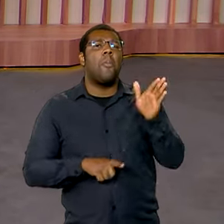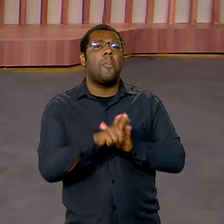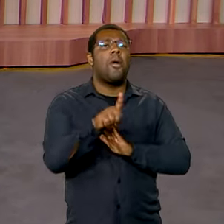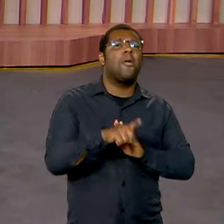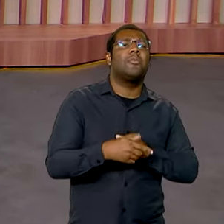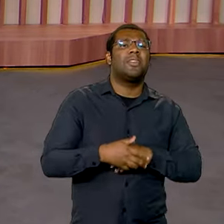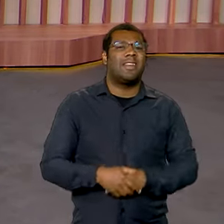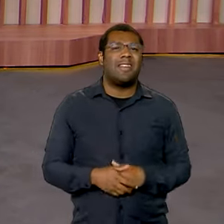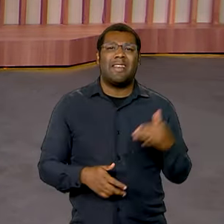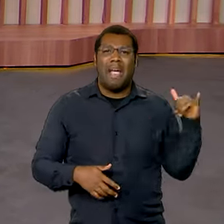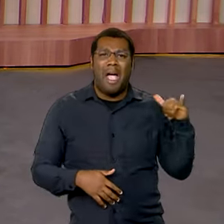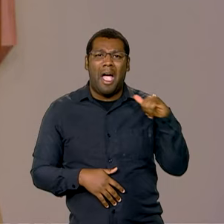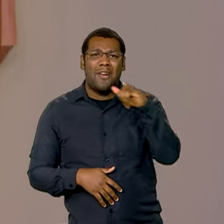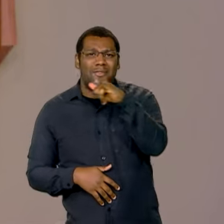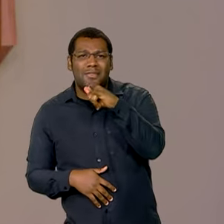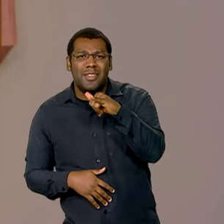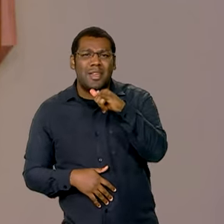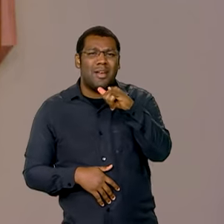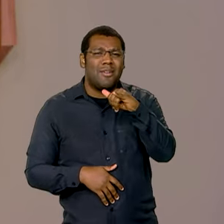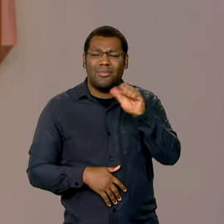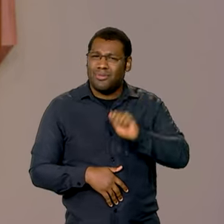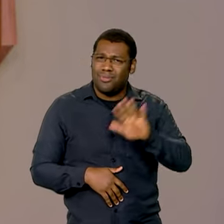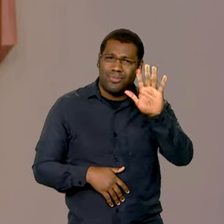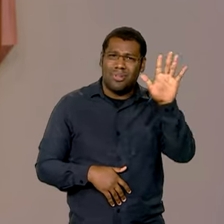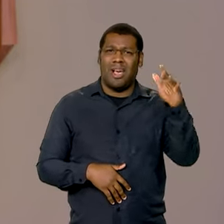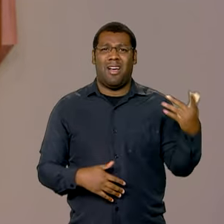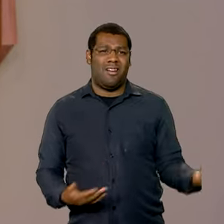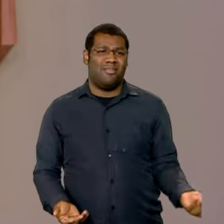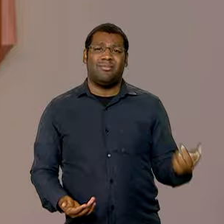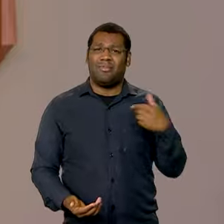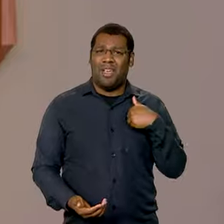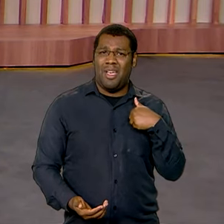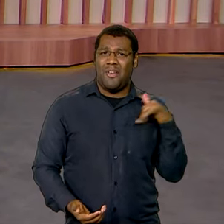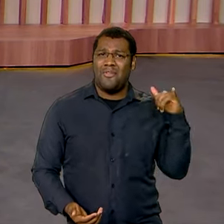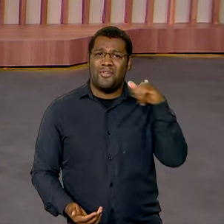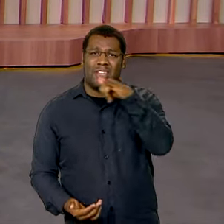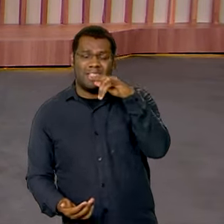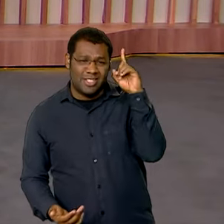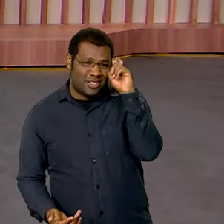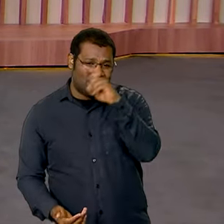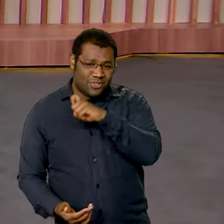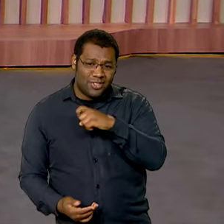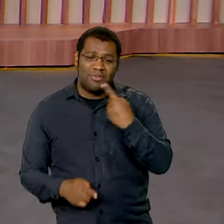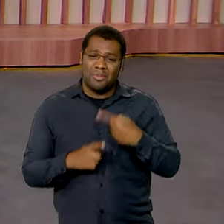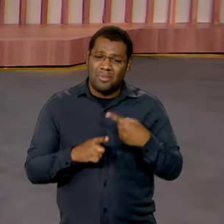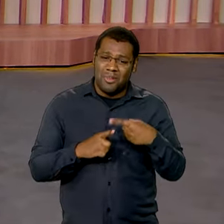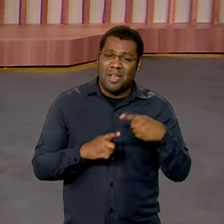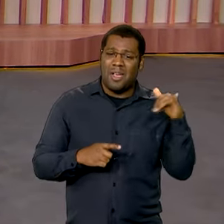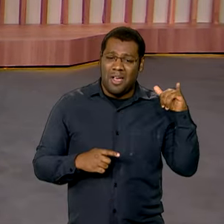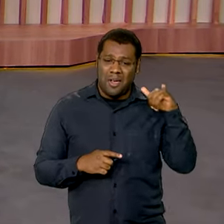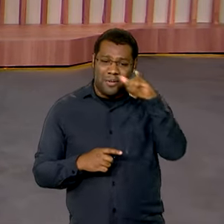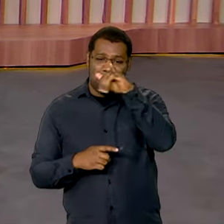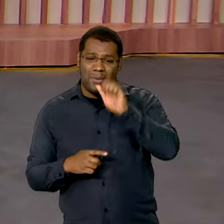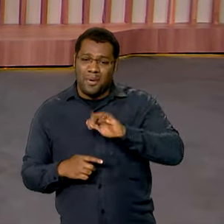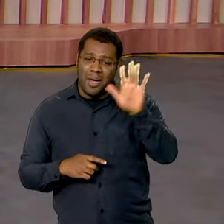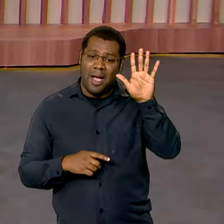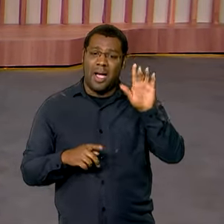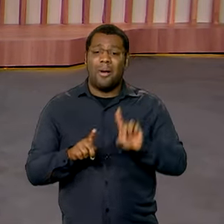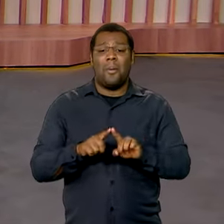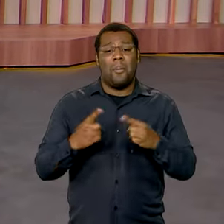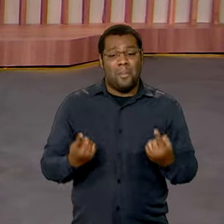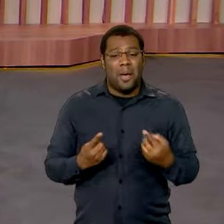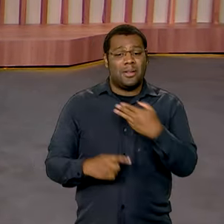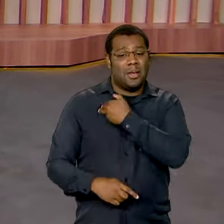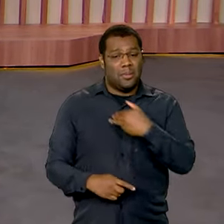Passagem cara, a gente sempre acha caro, fica, não posso viajar por causa disso, daquilo. E o ministro disse que, falou, Karine, o negócio é,